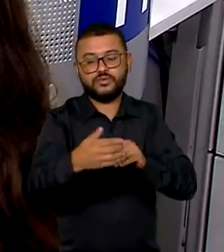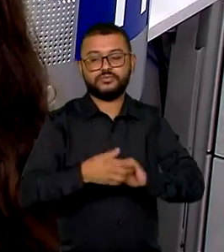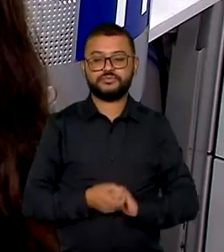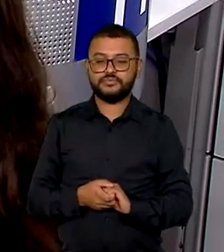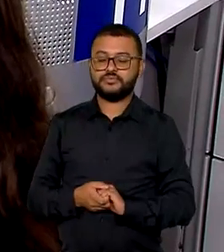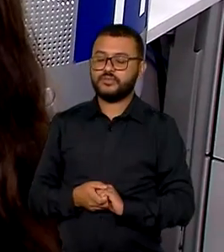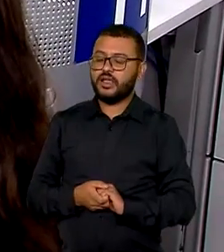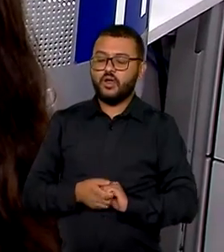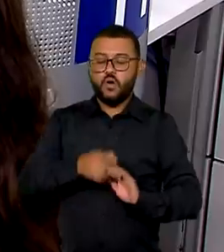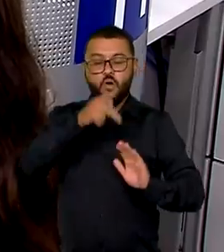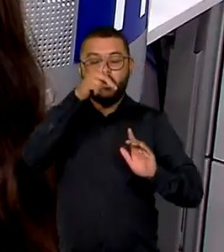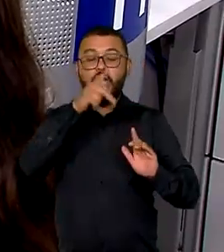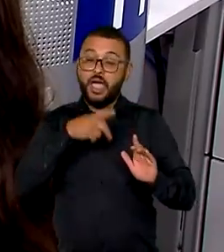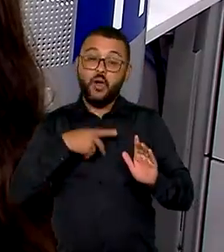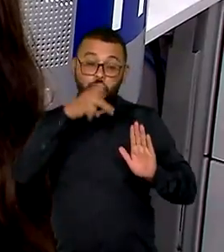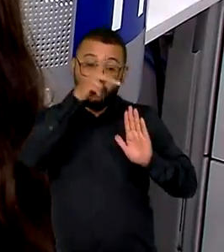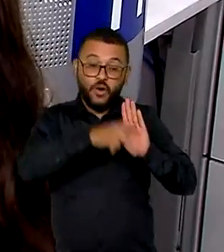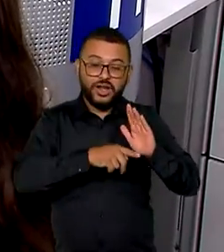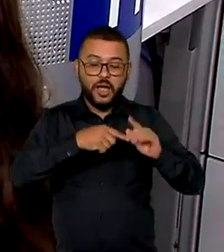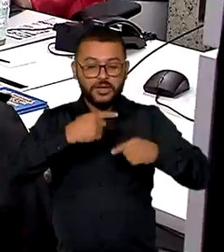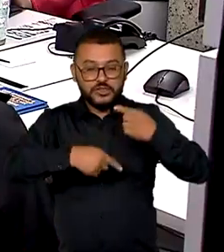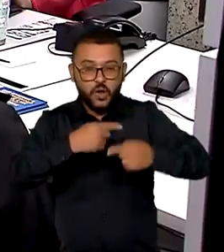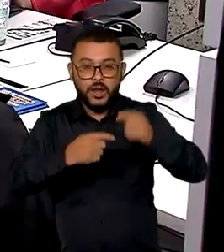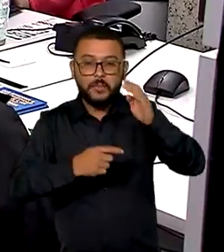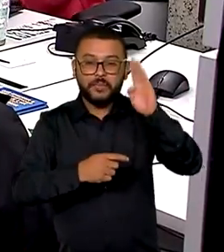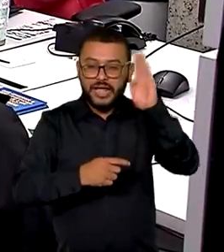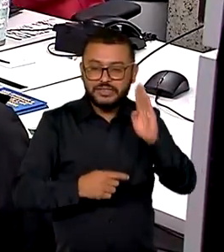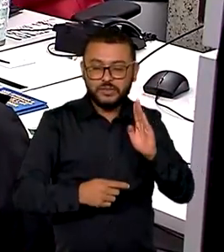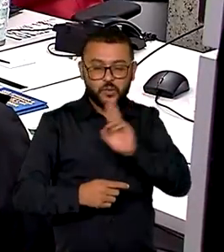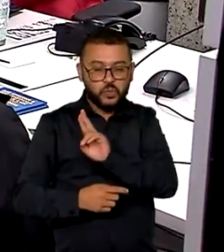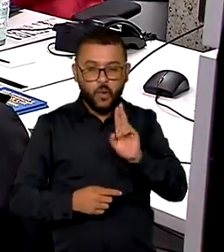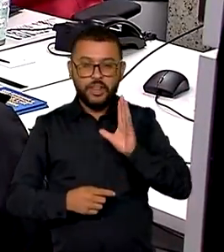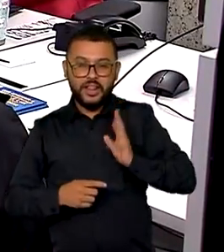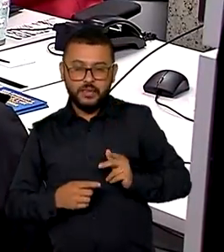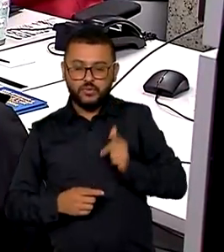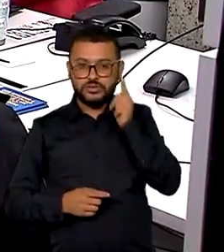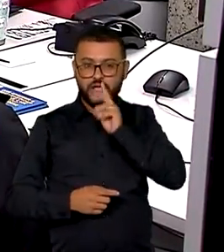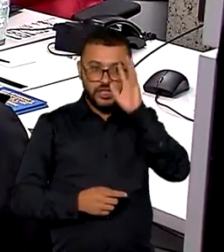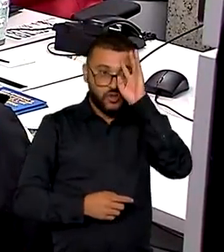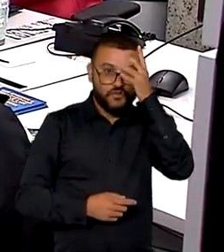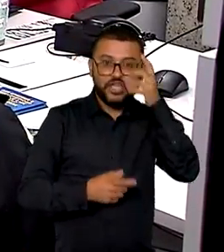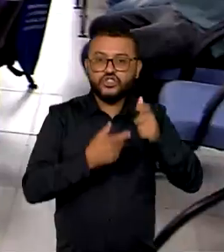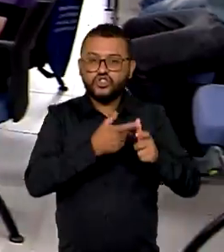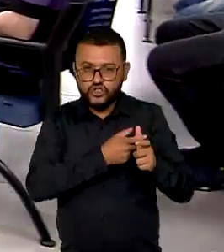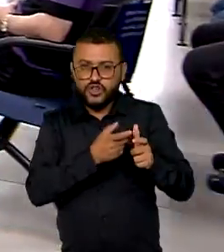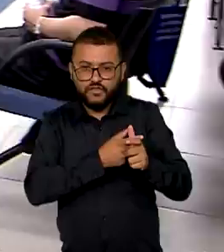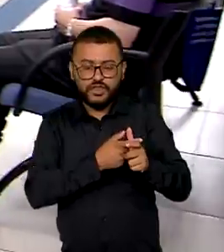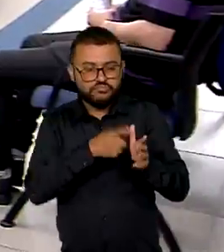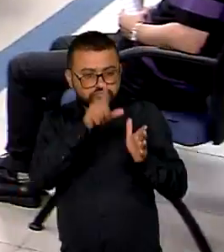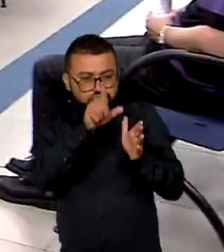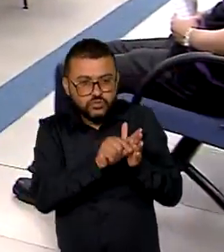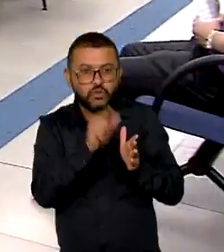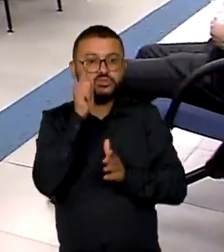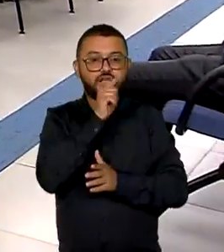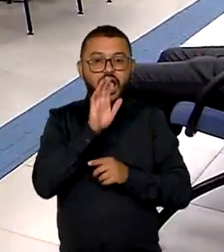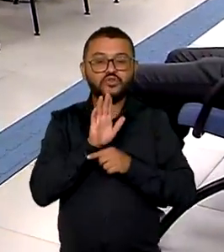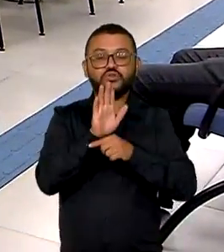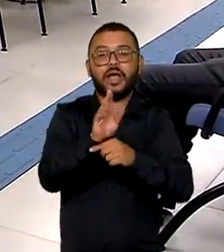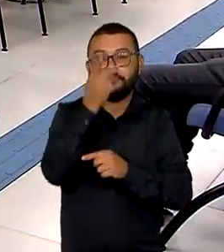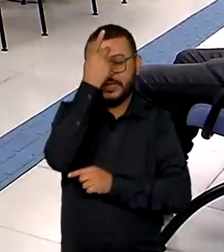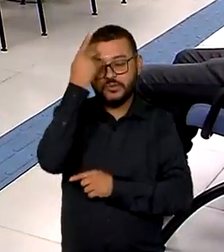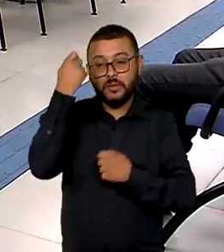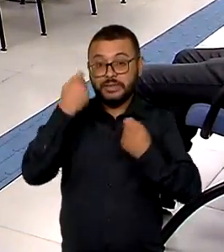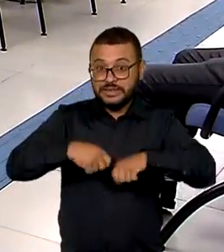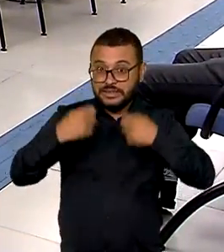O programa Desenrola Brasil possibilita a renegociação de dívidas e beneficia quem está